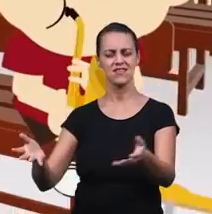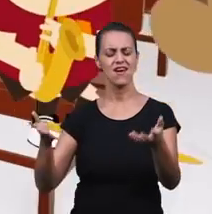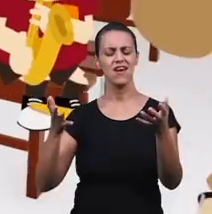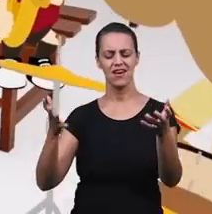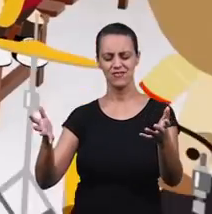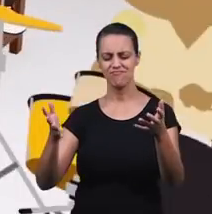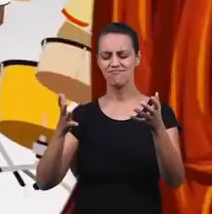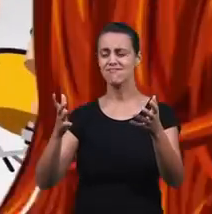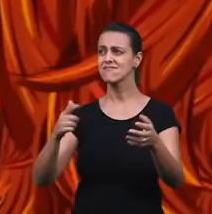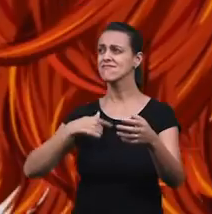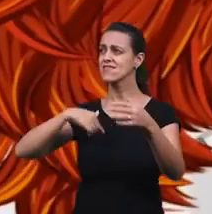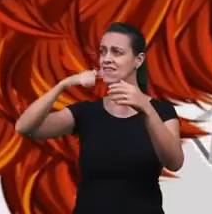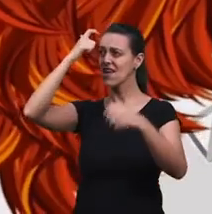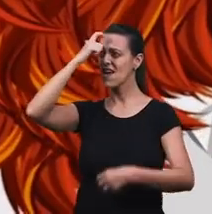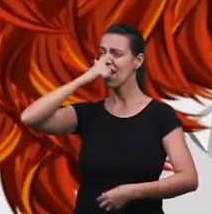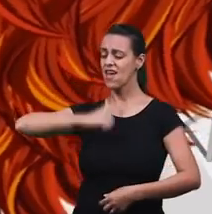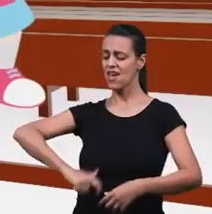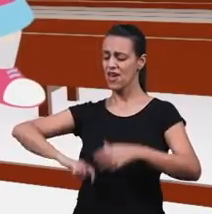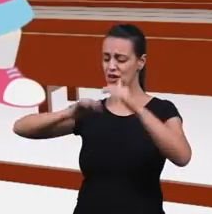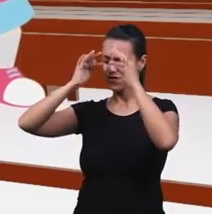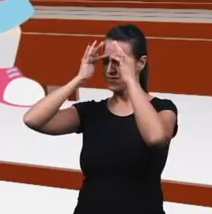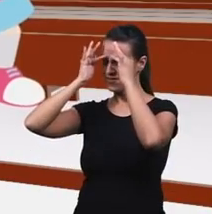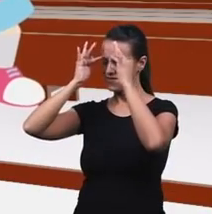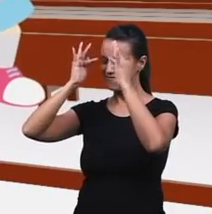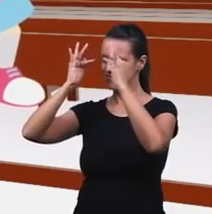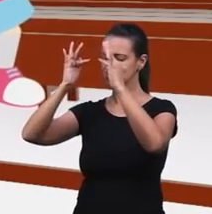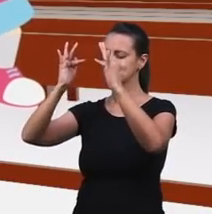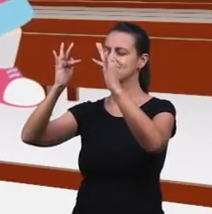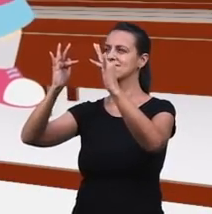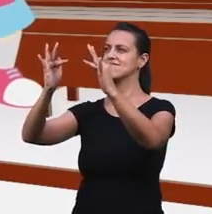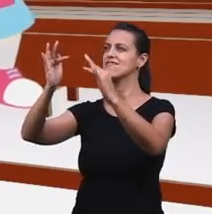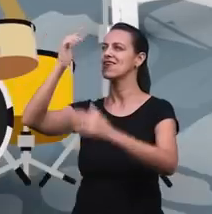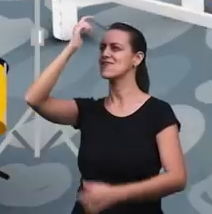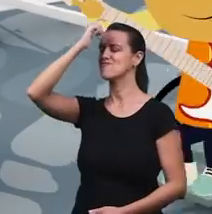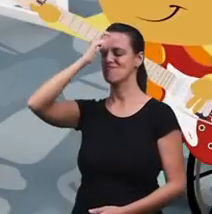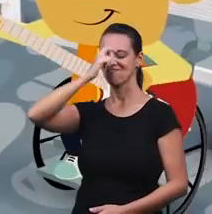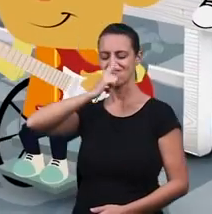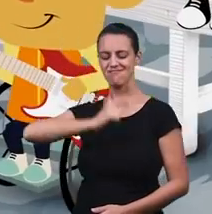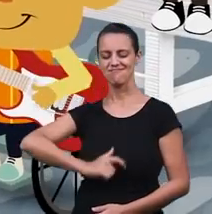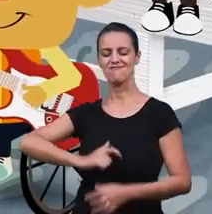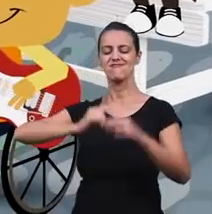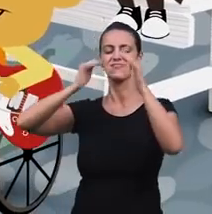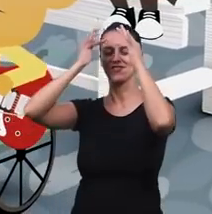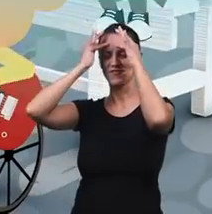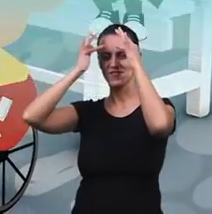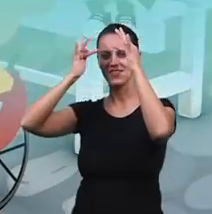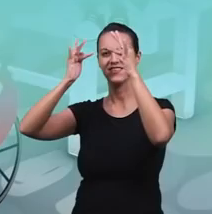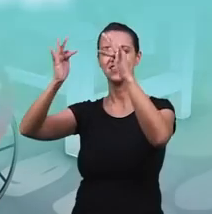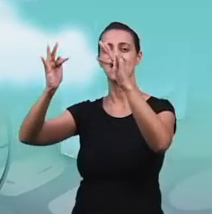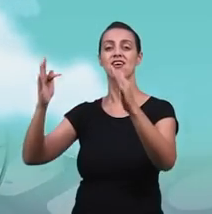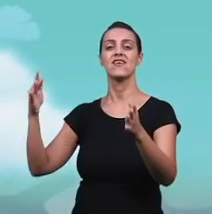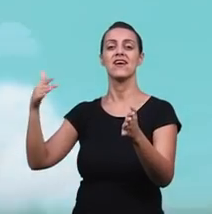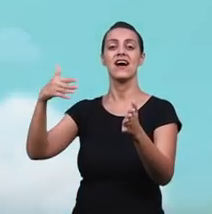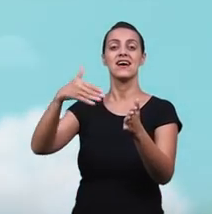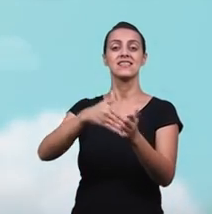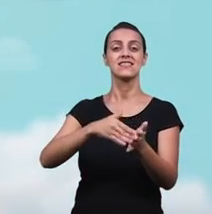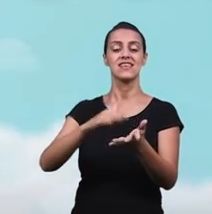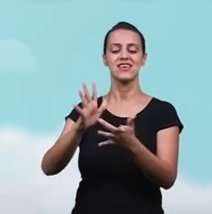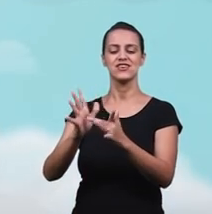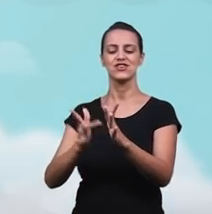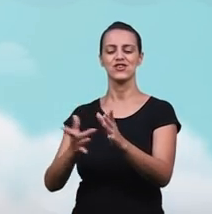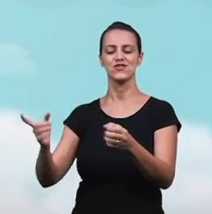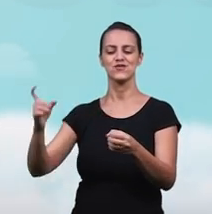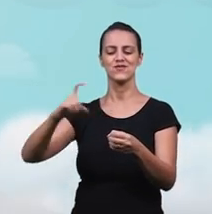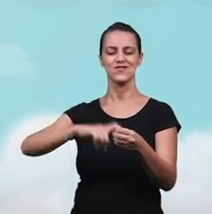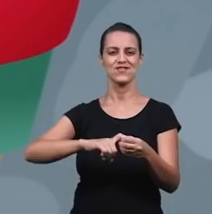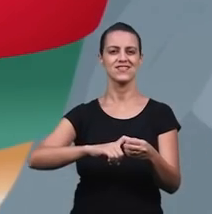Ser fiel Ser fiel Até meu Jesus